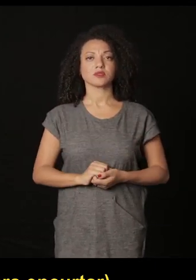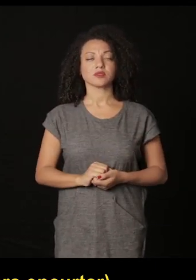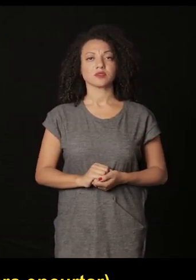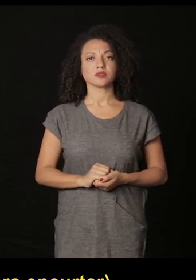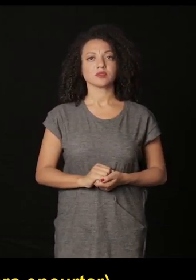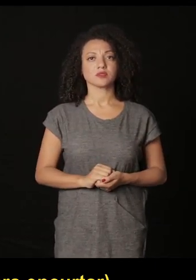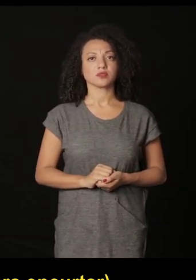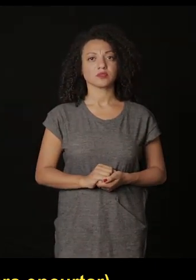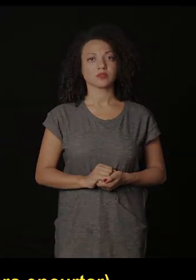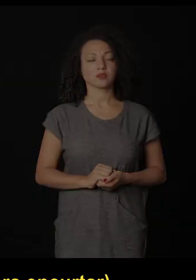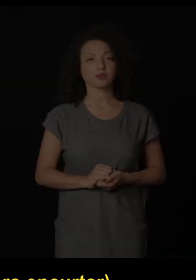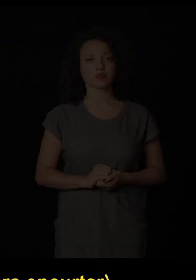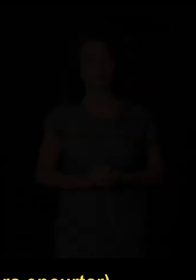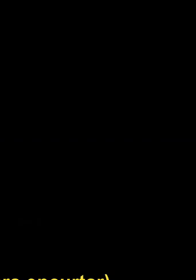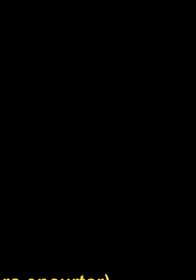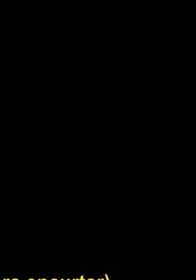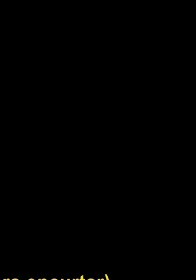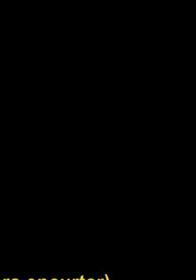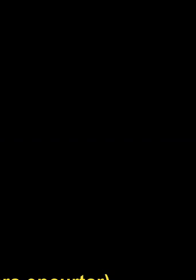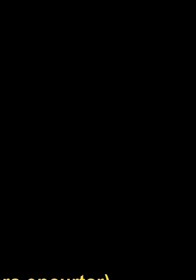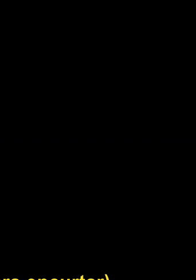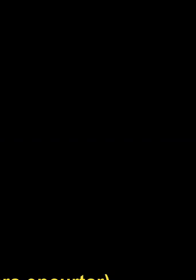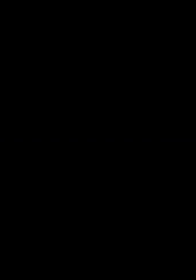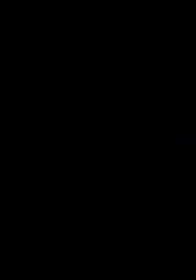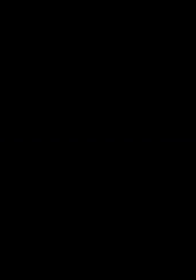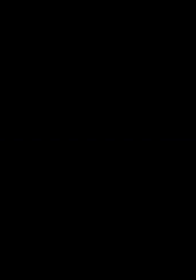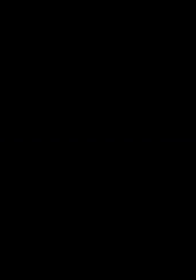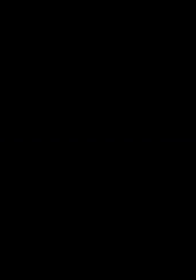visual culture é un